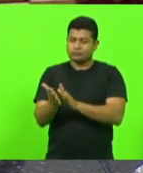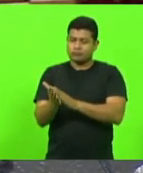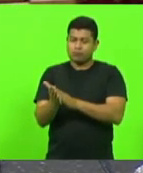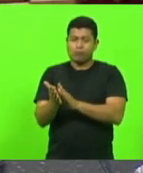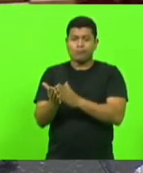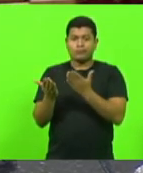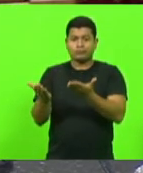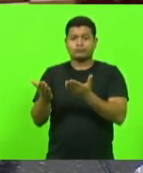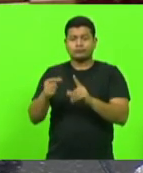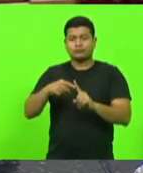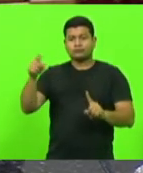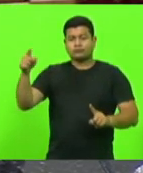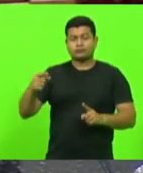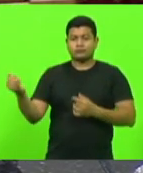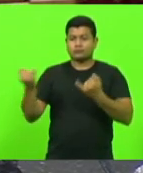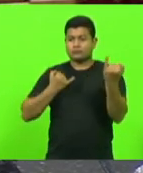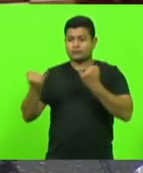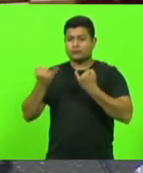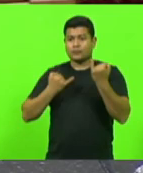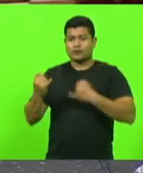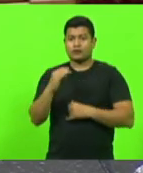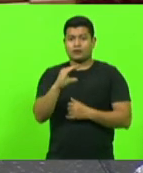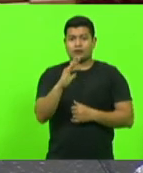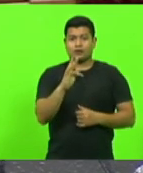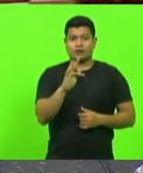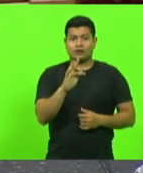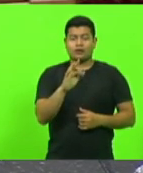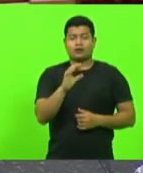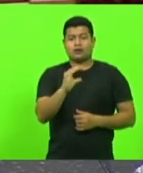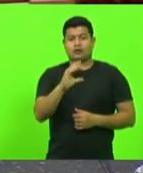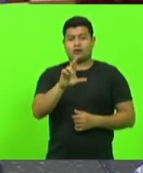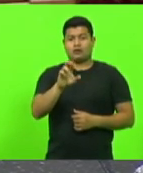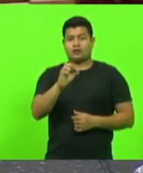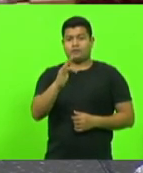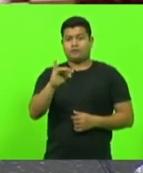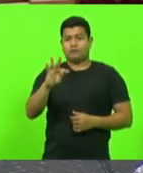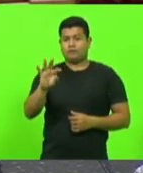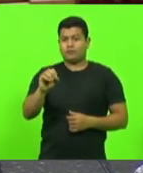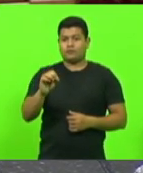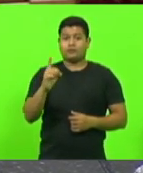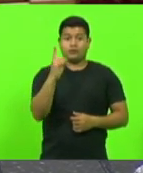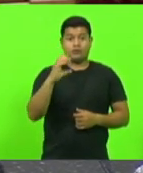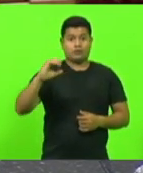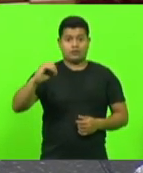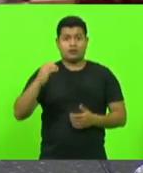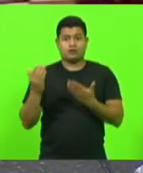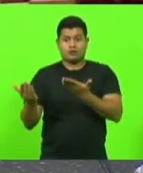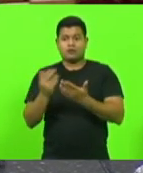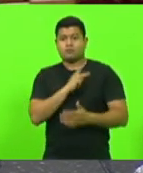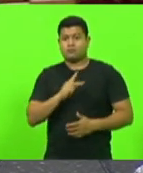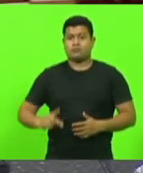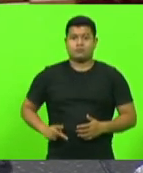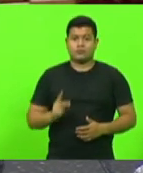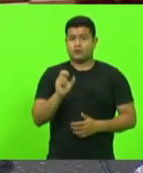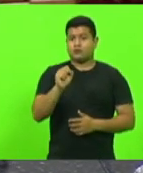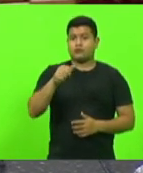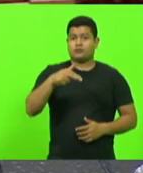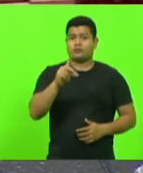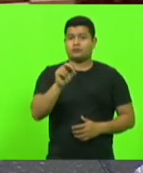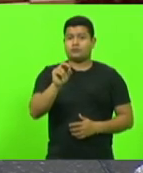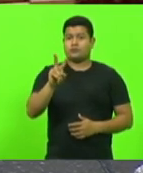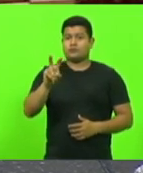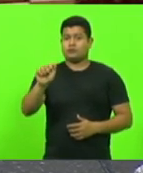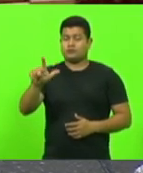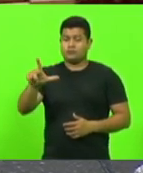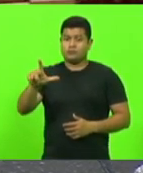que foram fornecidos pelo Crefito 10, pelo presidente Sandro Val, que inclusive faz um excepcional trabalho na